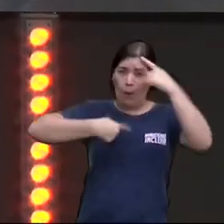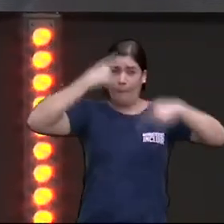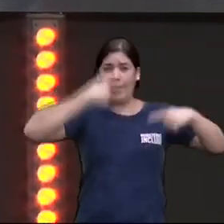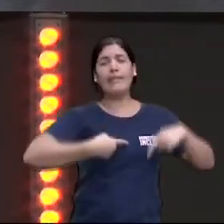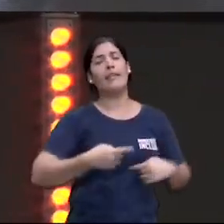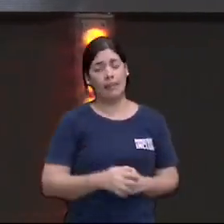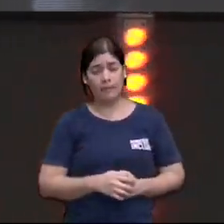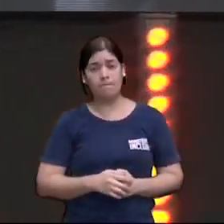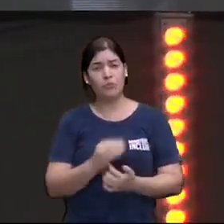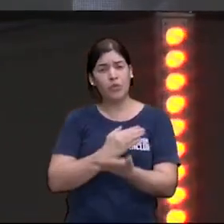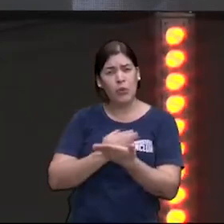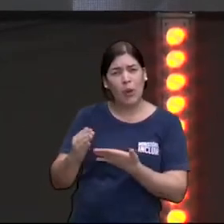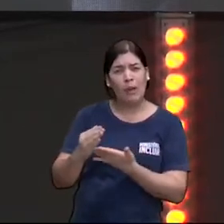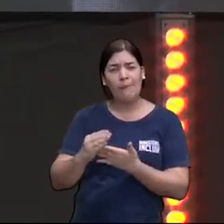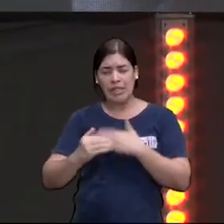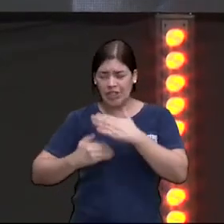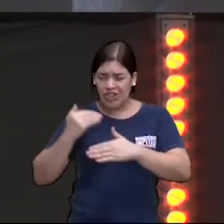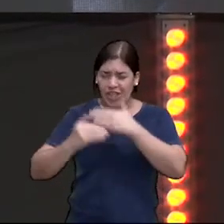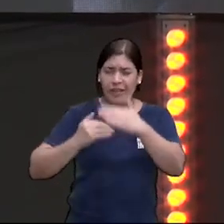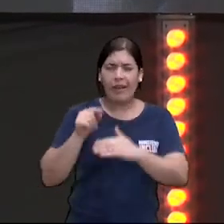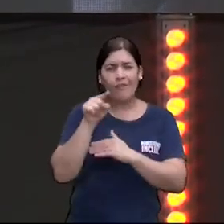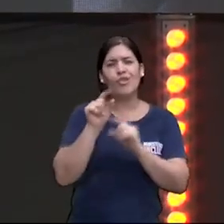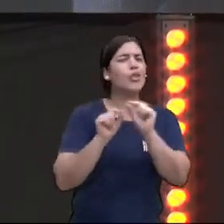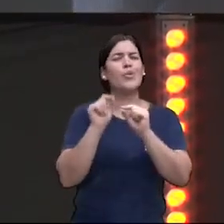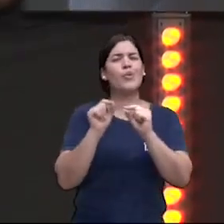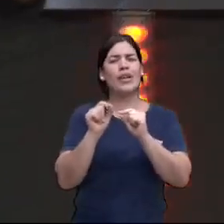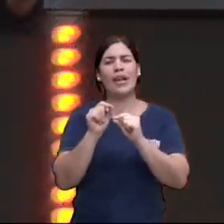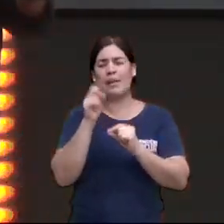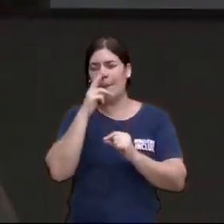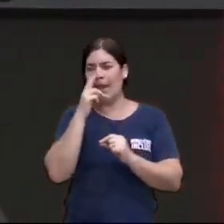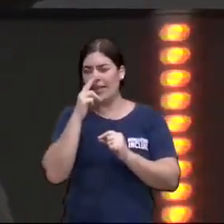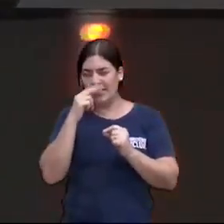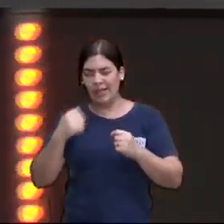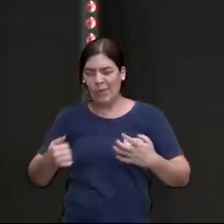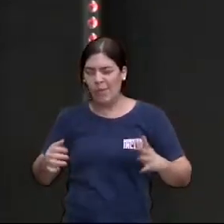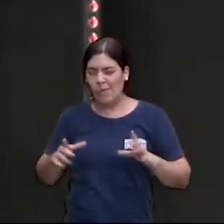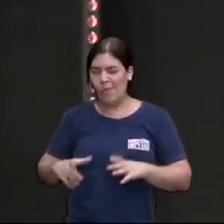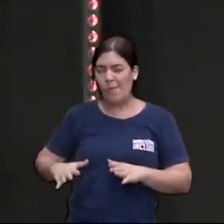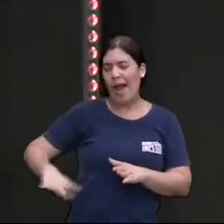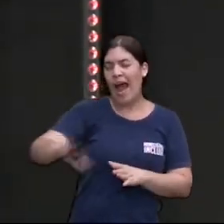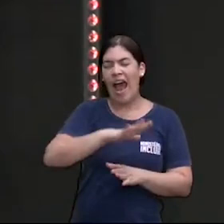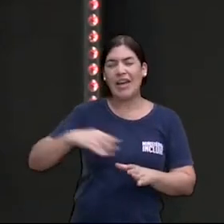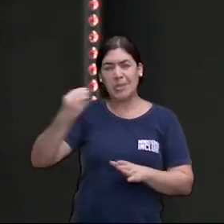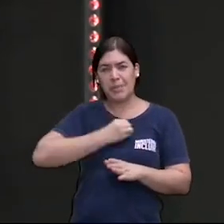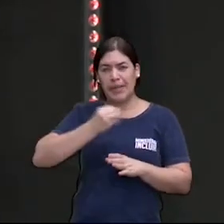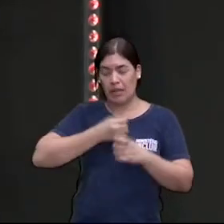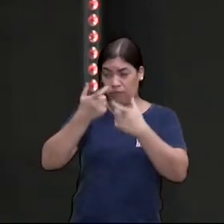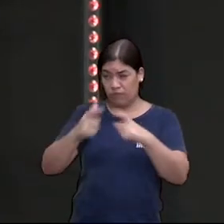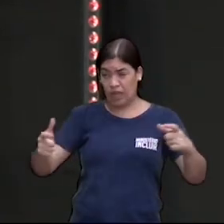ele vai começando a criar em você uma fortaleza. O que é fortaleza? Uma área pecaminosa,